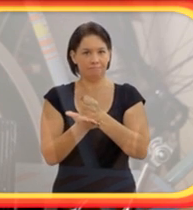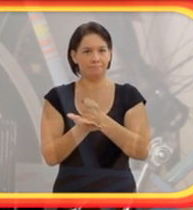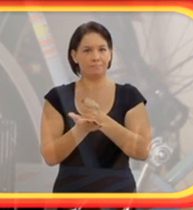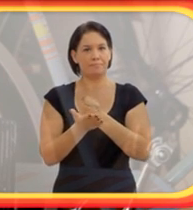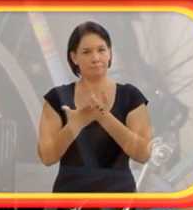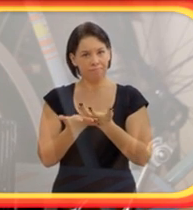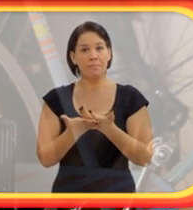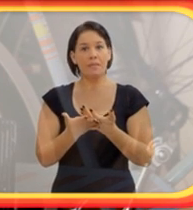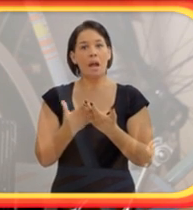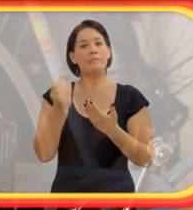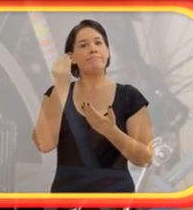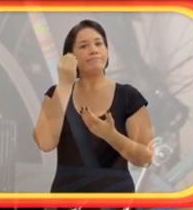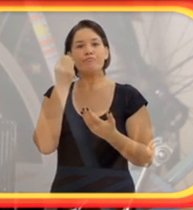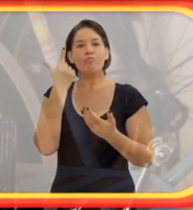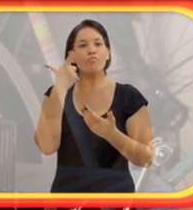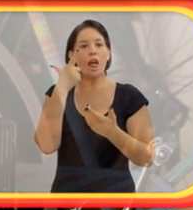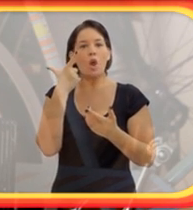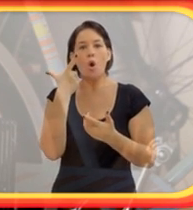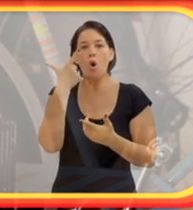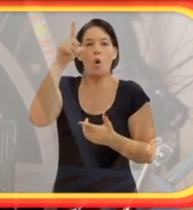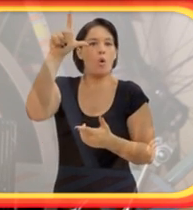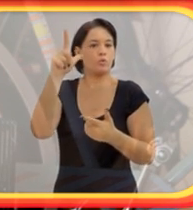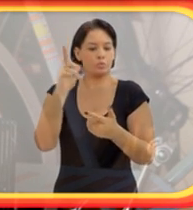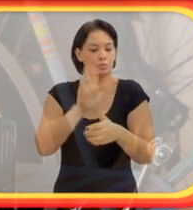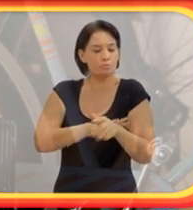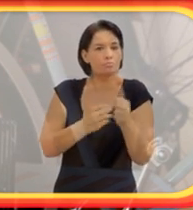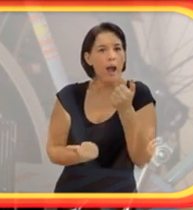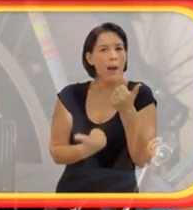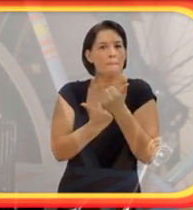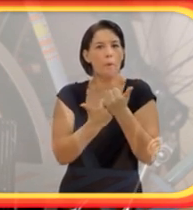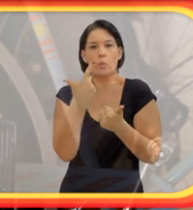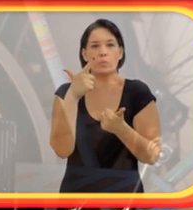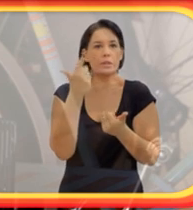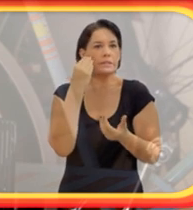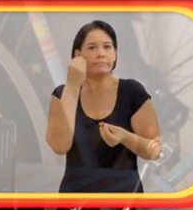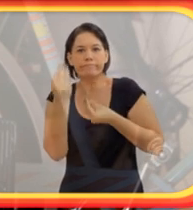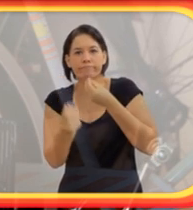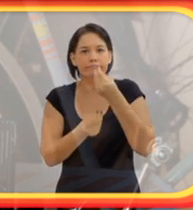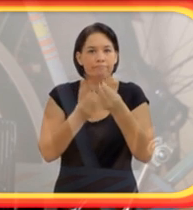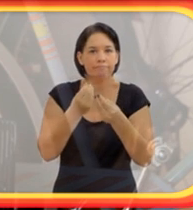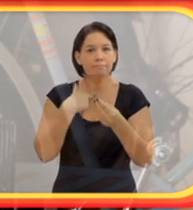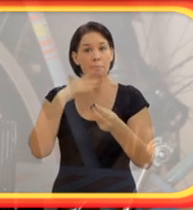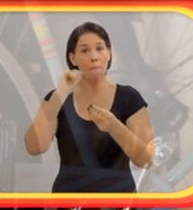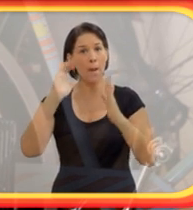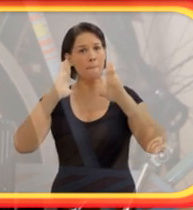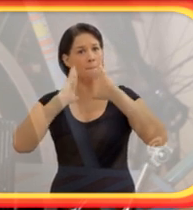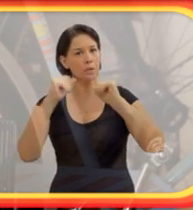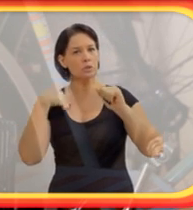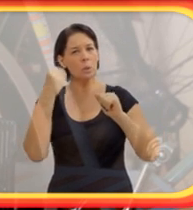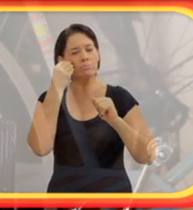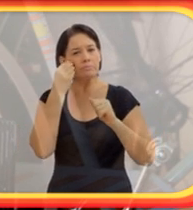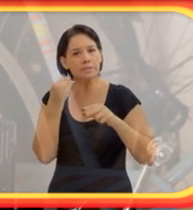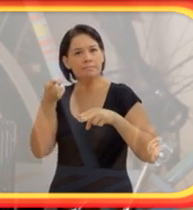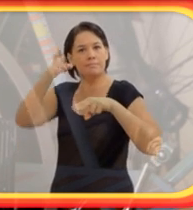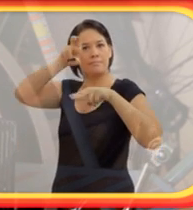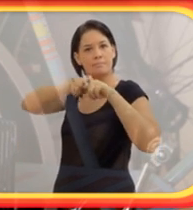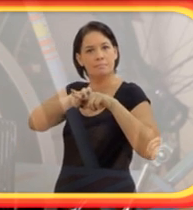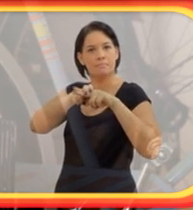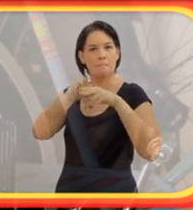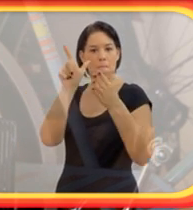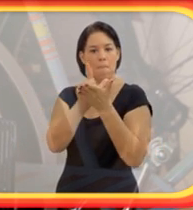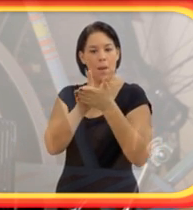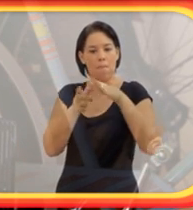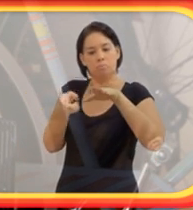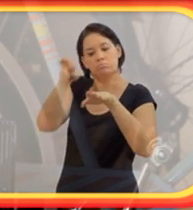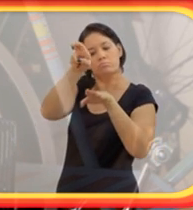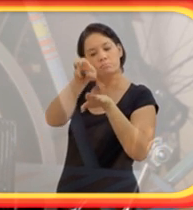E minha mãe não segurou o papel. Ela fez com que eu levantasse a bunda e sentasse uma parte em cima daquela folha para começar